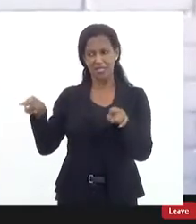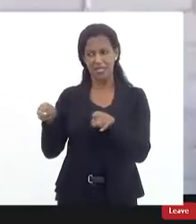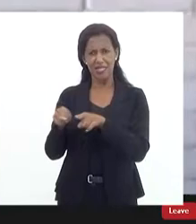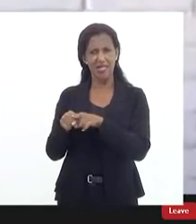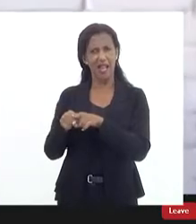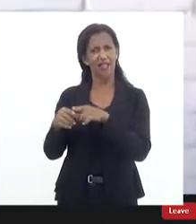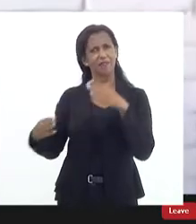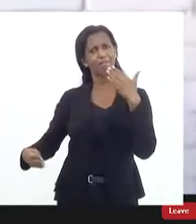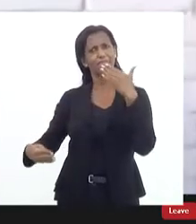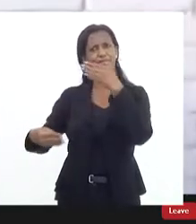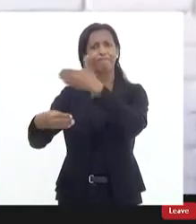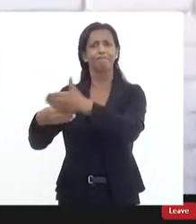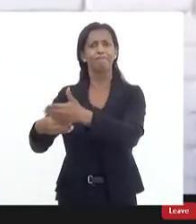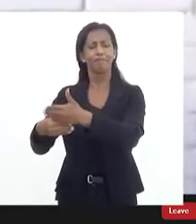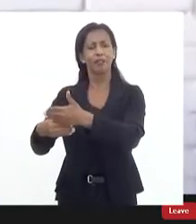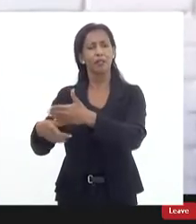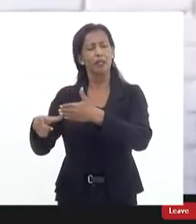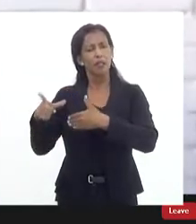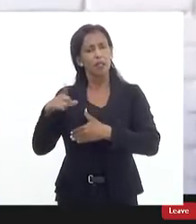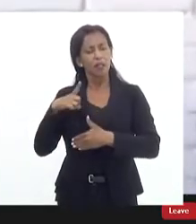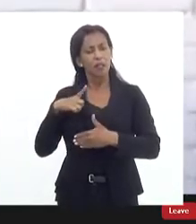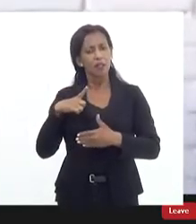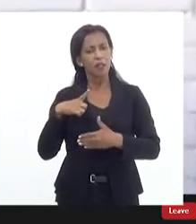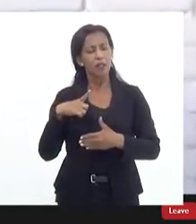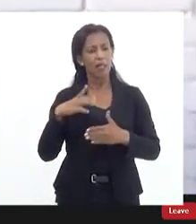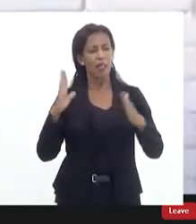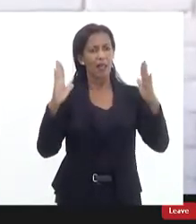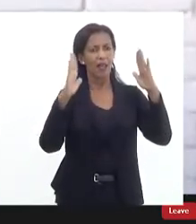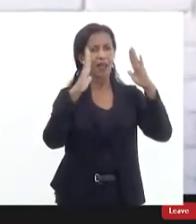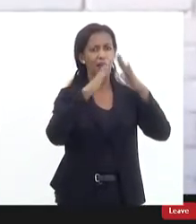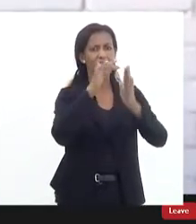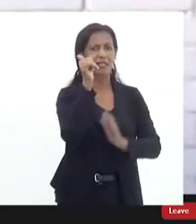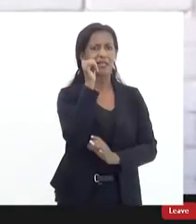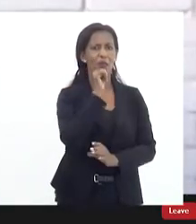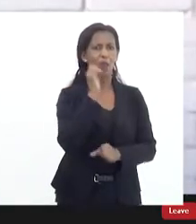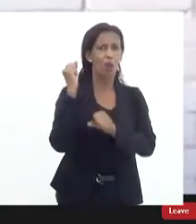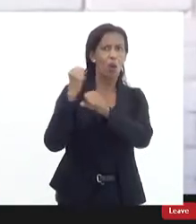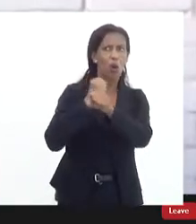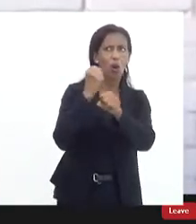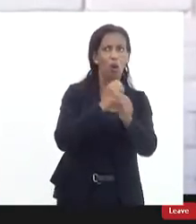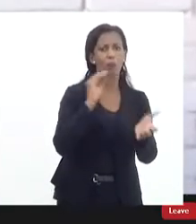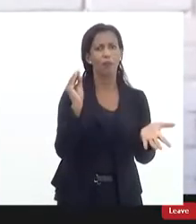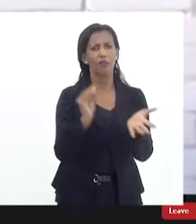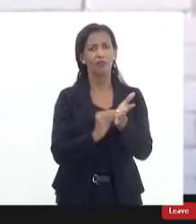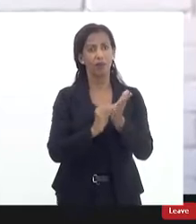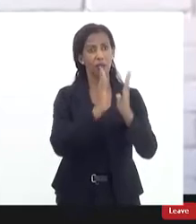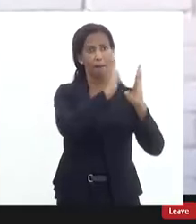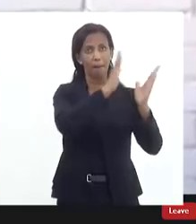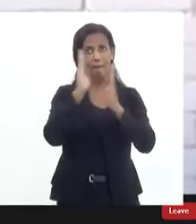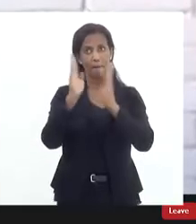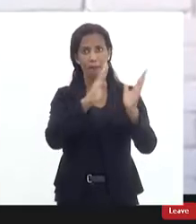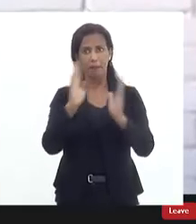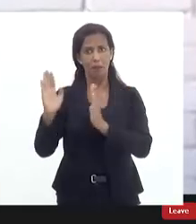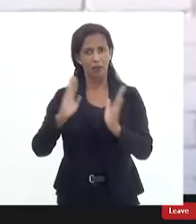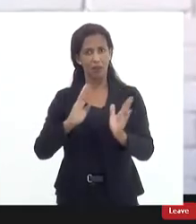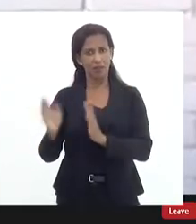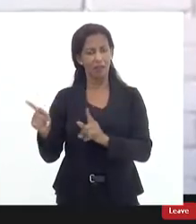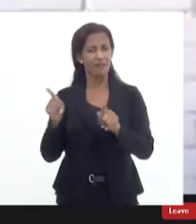encontram fechadas uma obra da casa da mulher pela metade há uma biblioteca parque toda